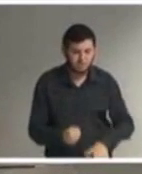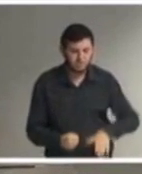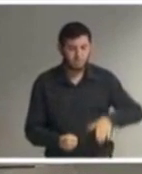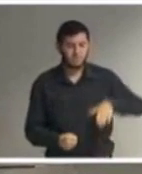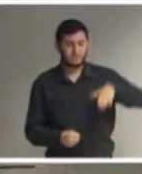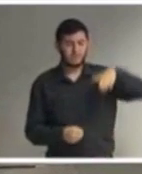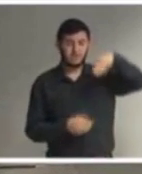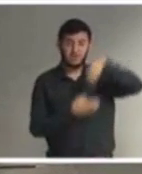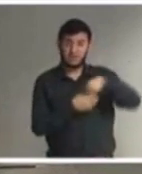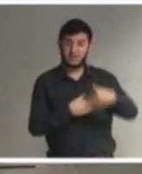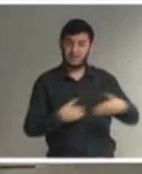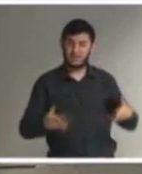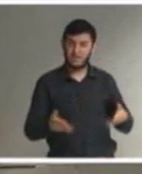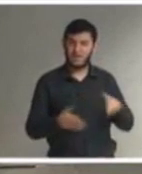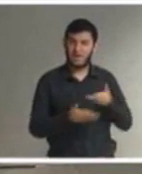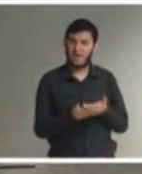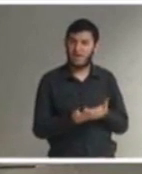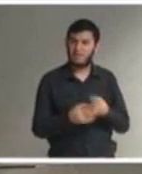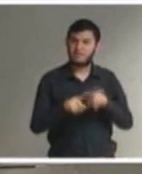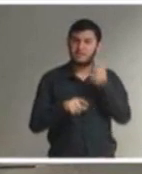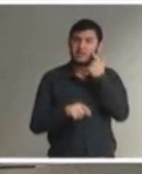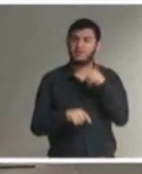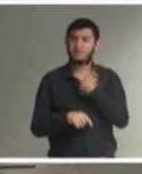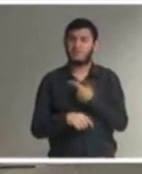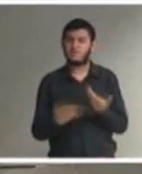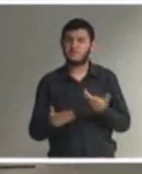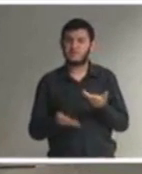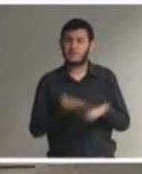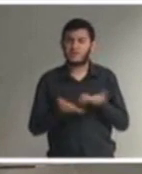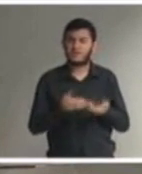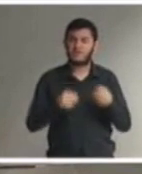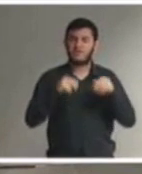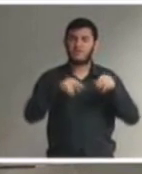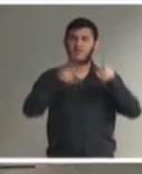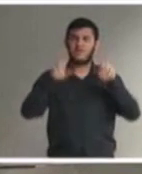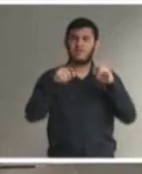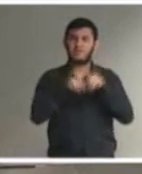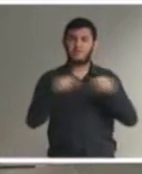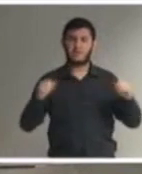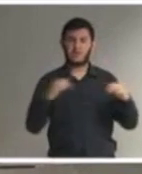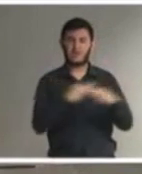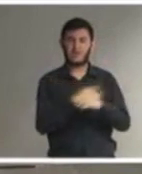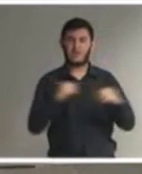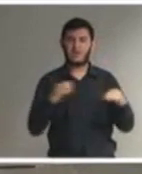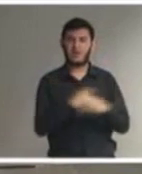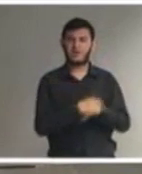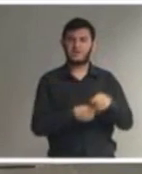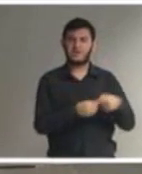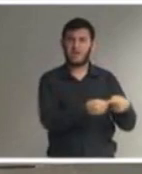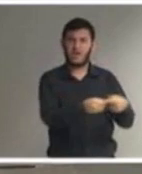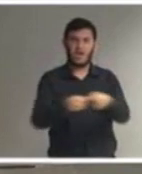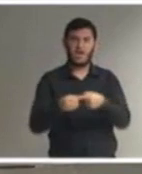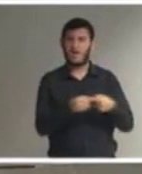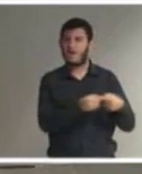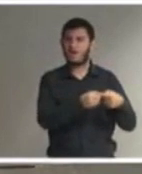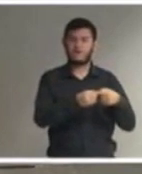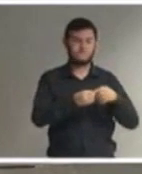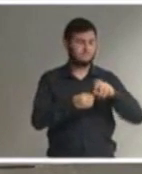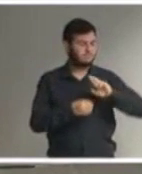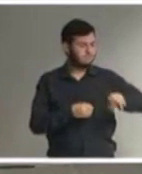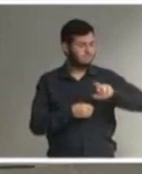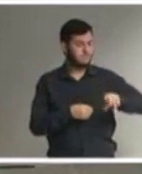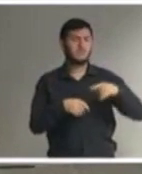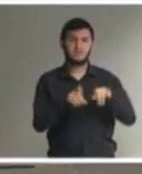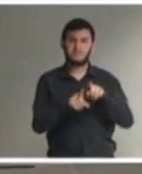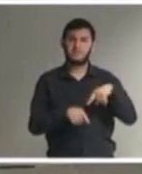lembrar que a gente está tratando não só de zonas urbanas mas a gente está tratando também da zona rural e muitas vezes o estar